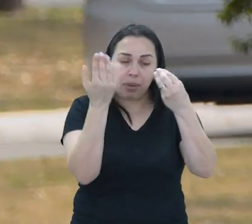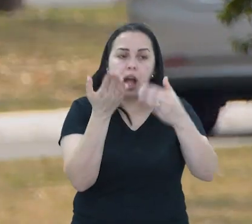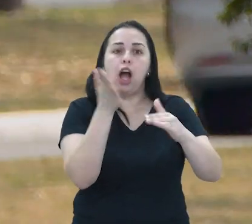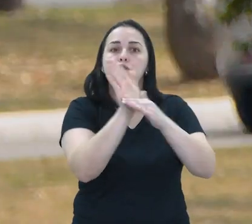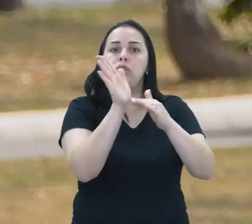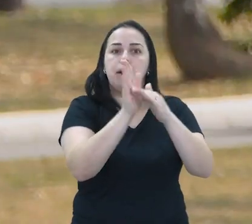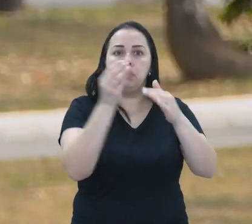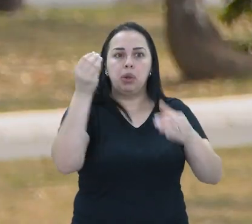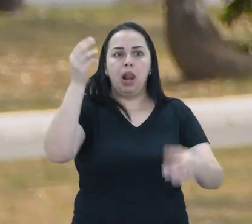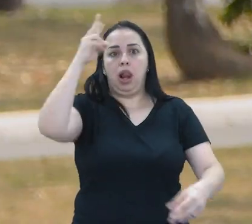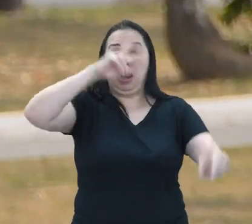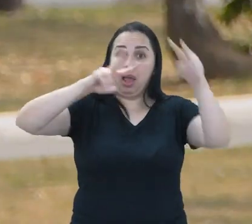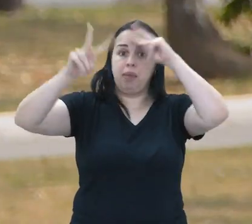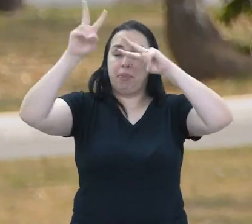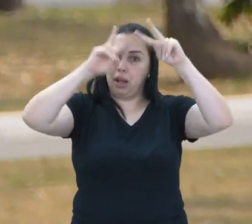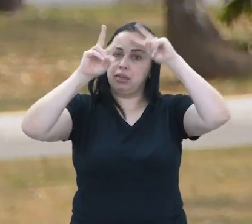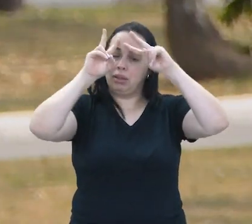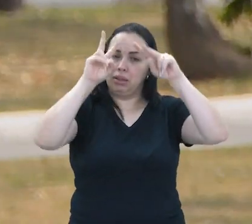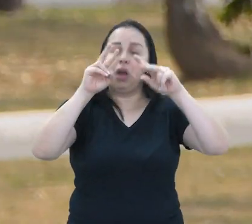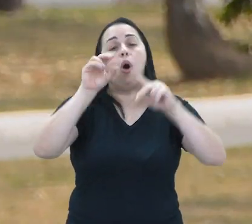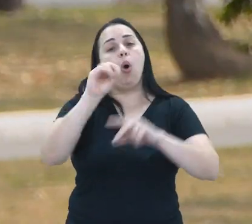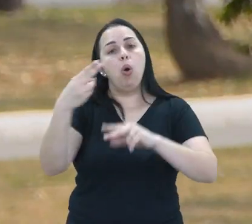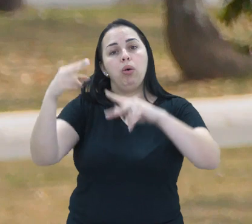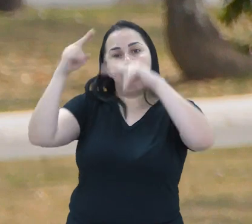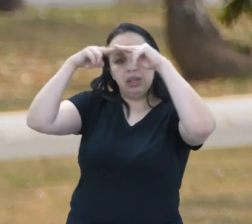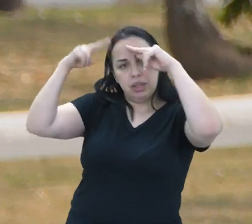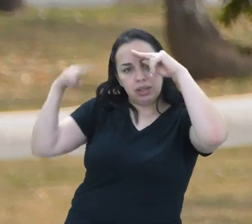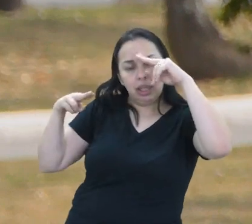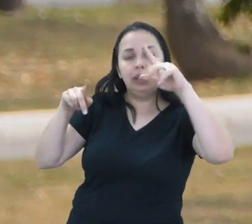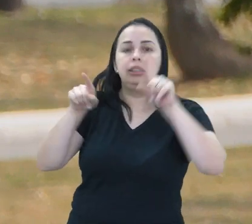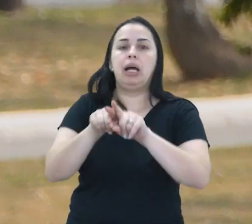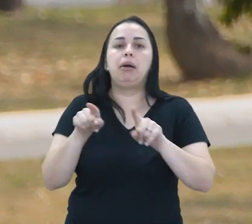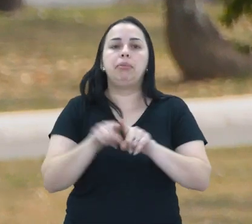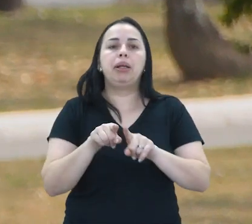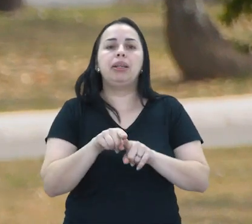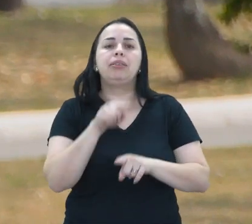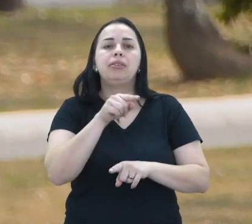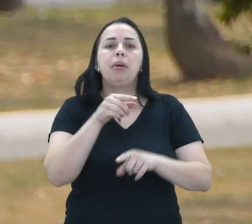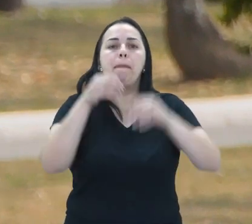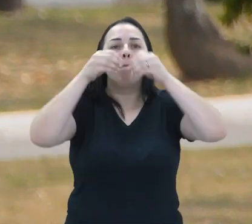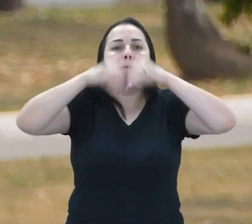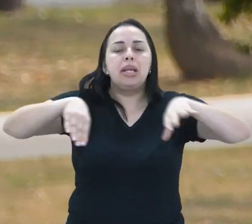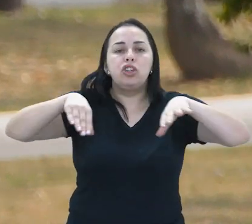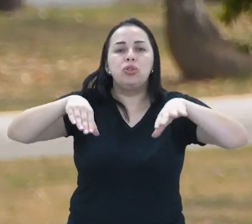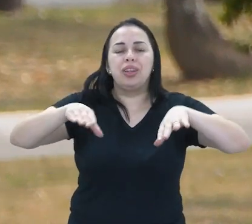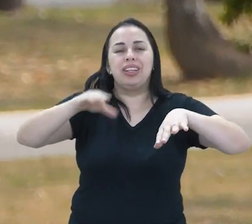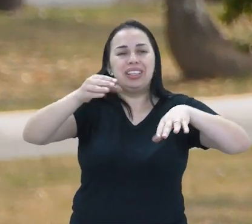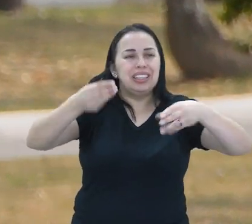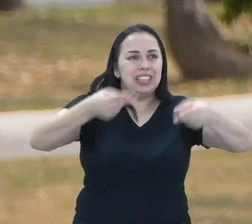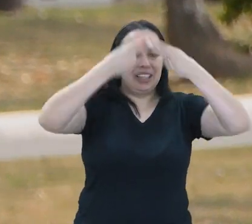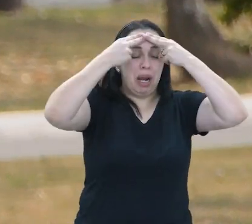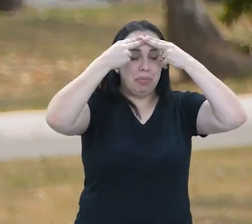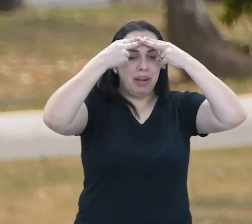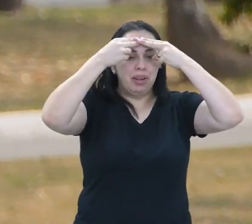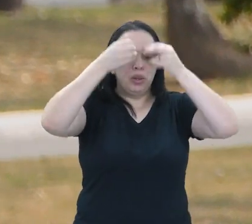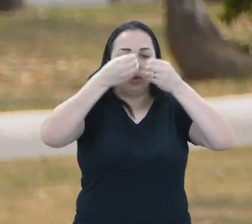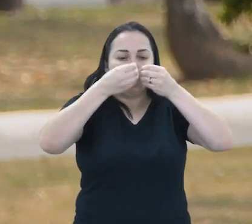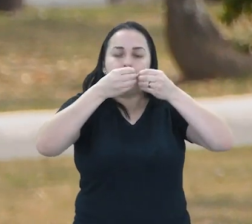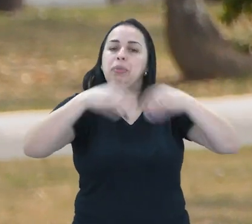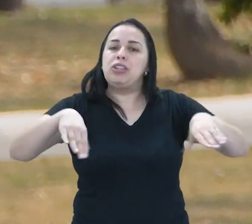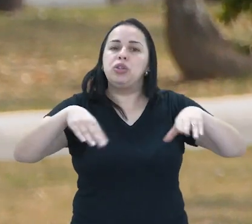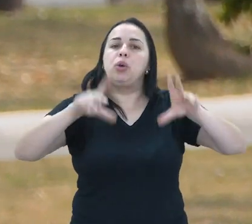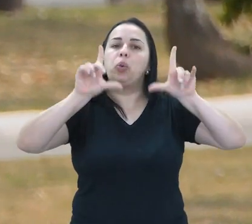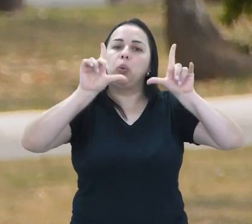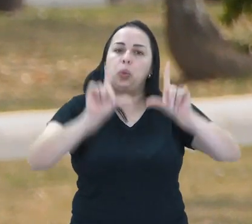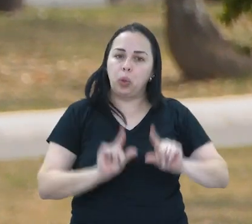Alzheimer ou algum outro tipo de demência. E também reduzir os efeitos de um evento traumático e amenizar